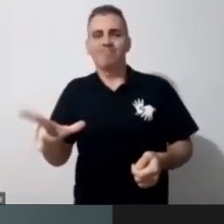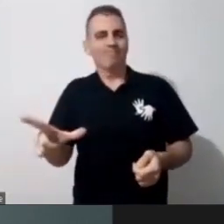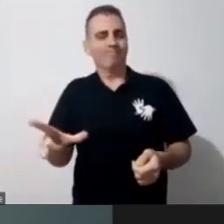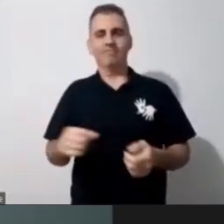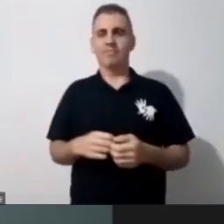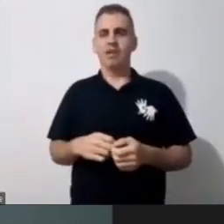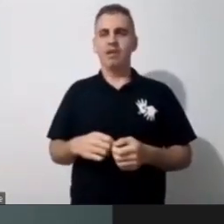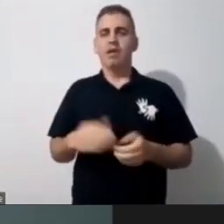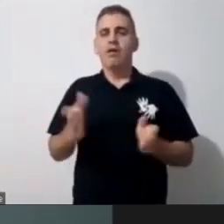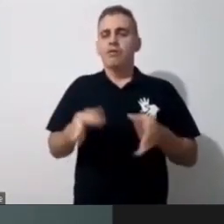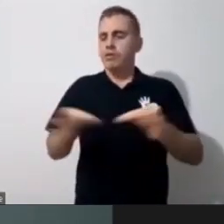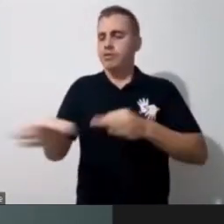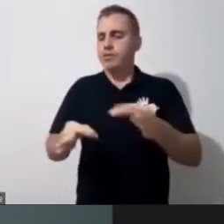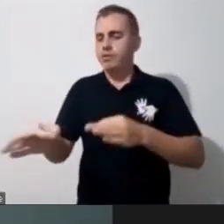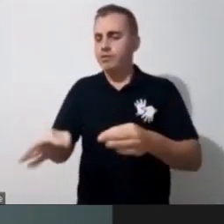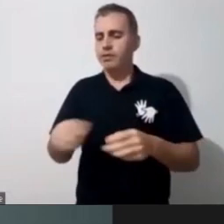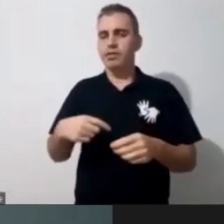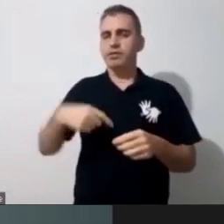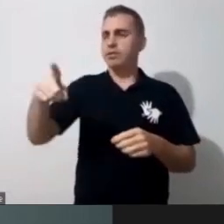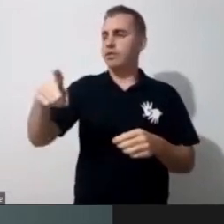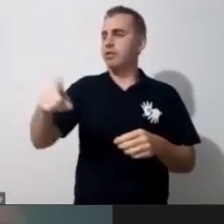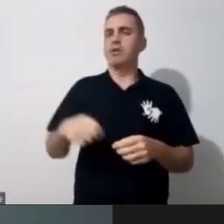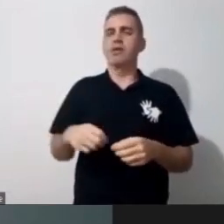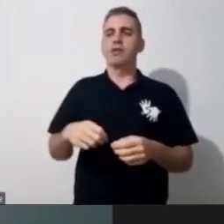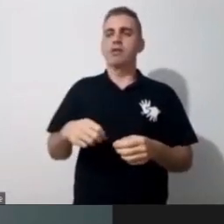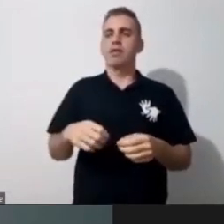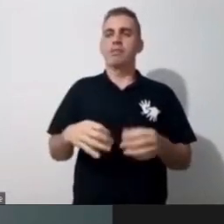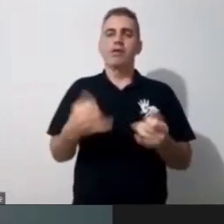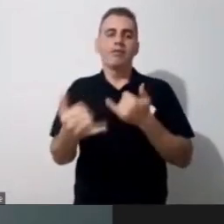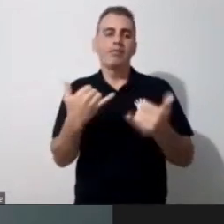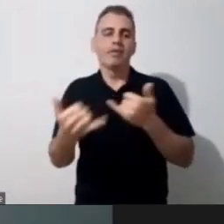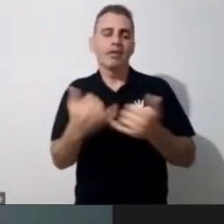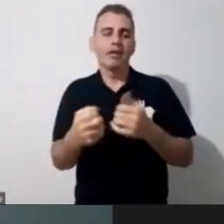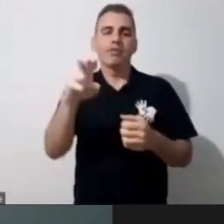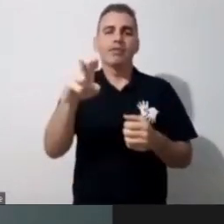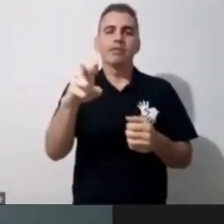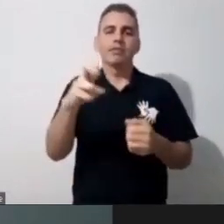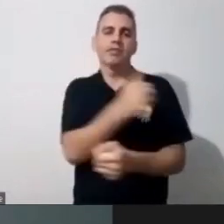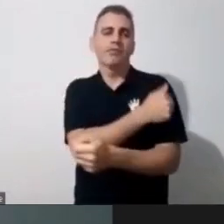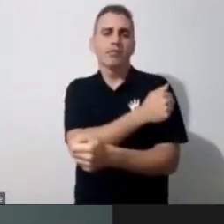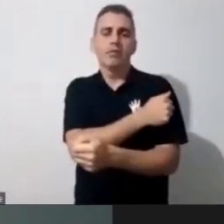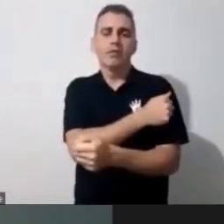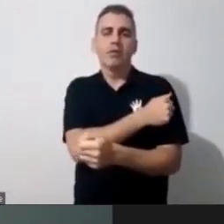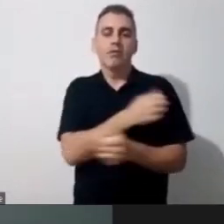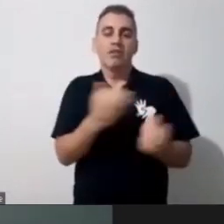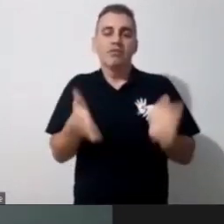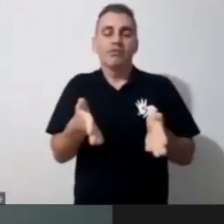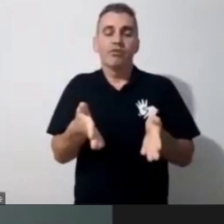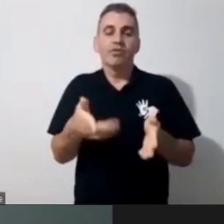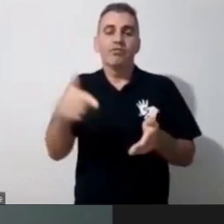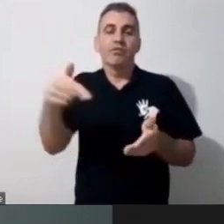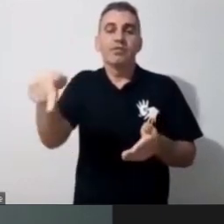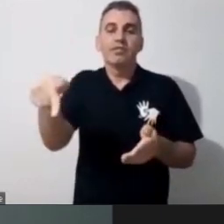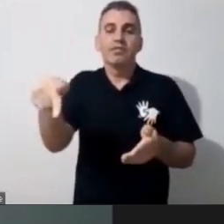hoje a gente ia para o pátio, porque só vinha cinco crianças na turma, porque o número é reduzido, mas hoje veio sete, então a gente já trocou aquele